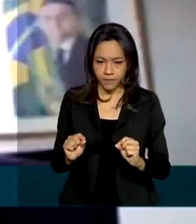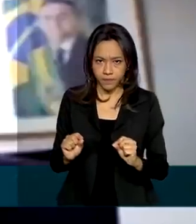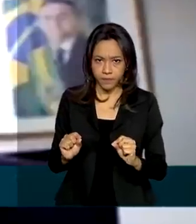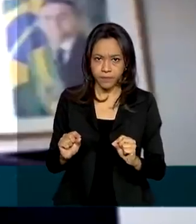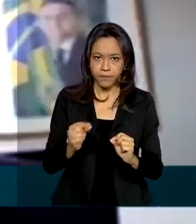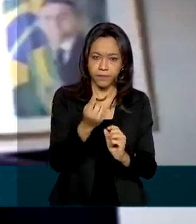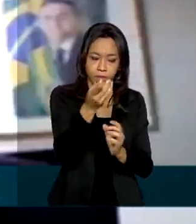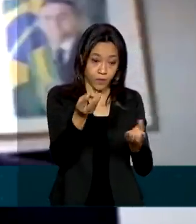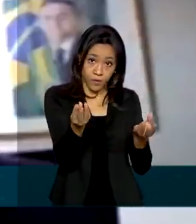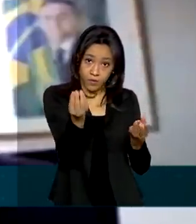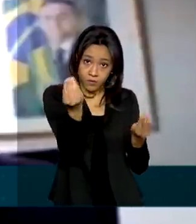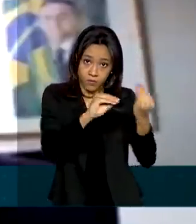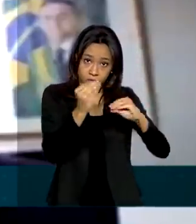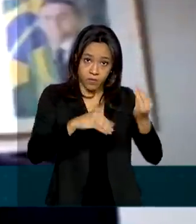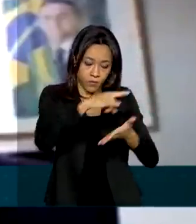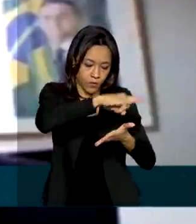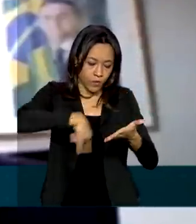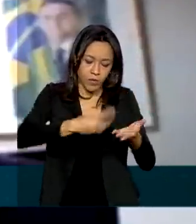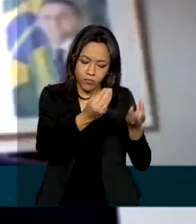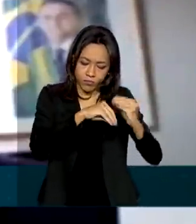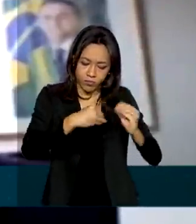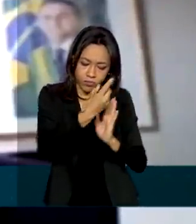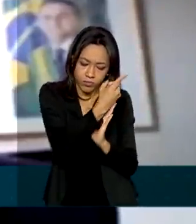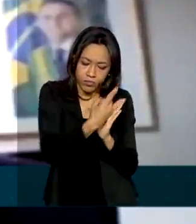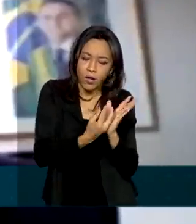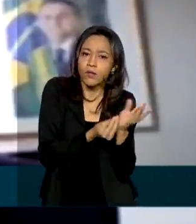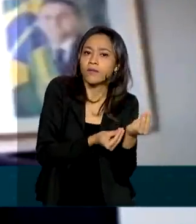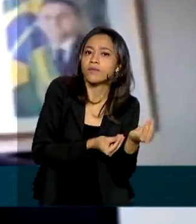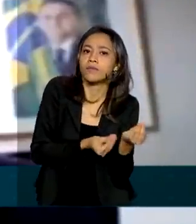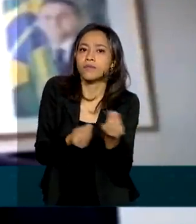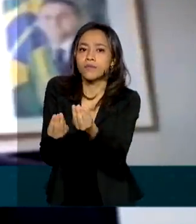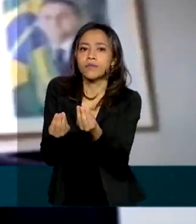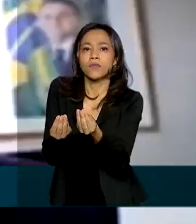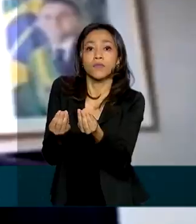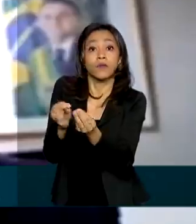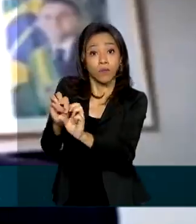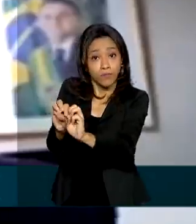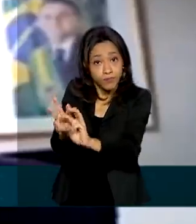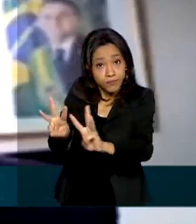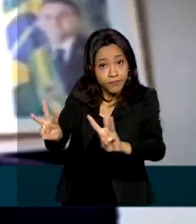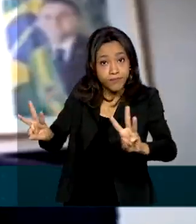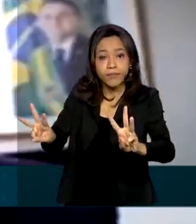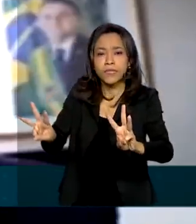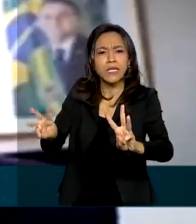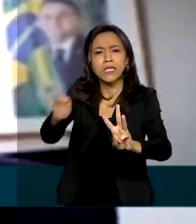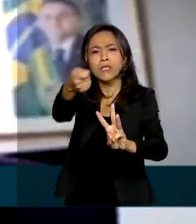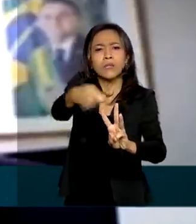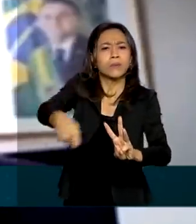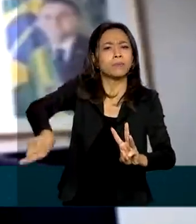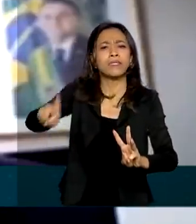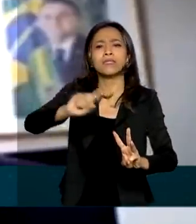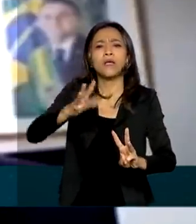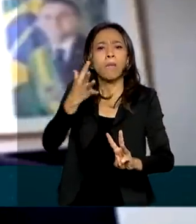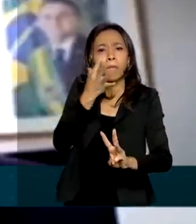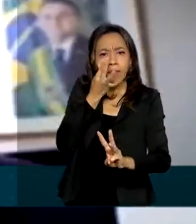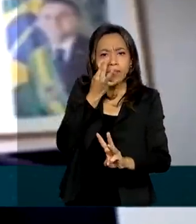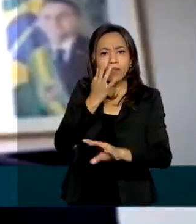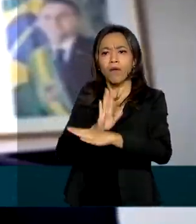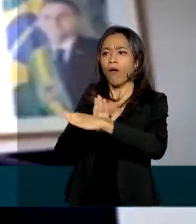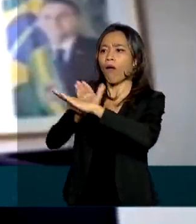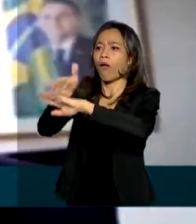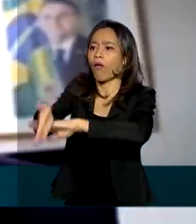documentos através do próprio portal da internet, sem a necessidade de comparecer